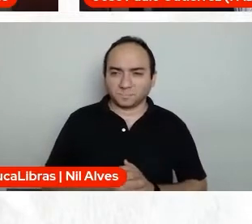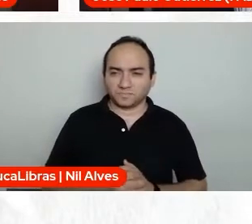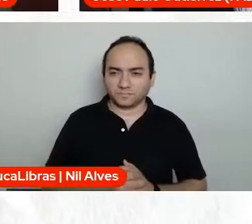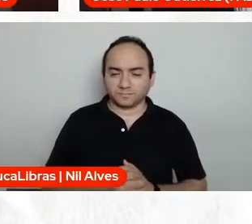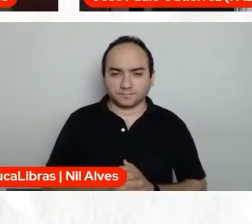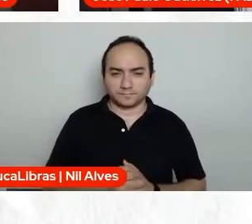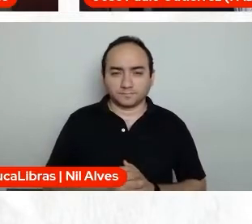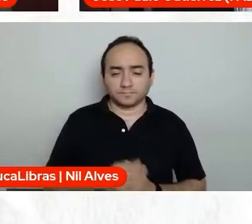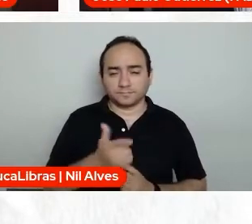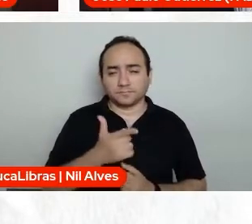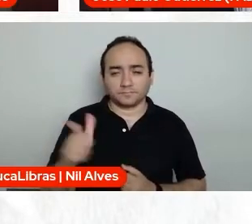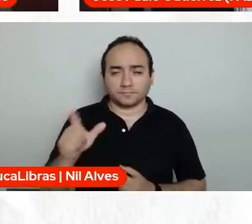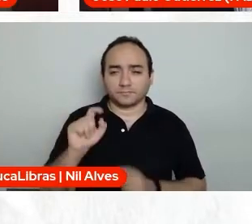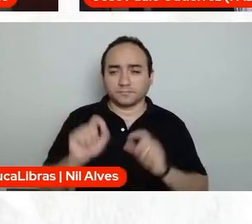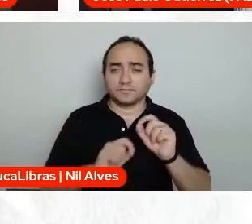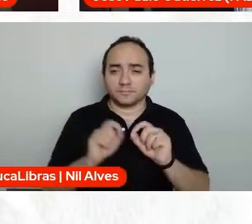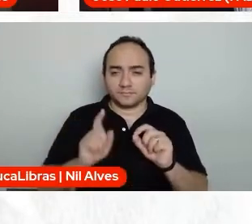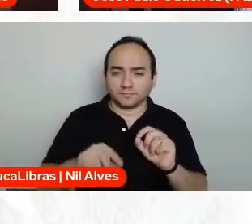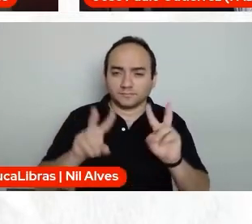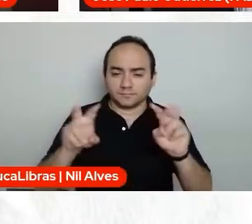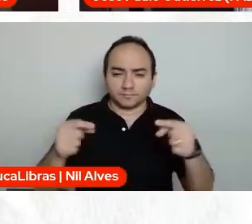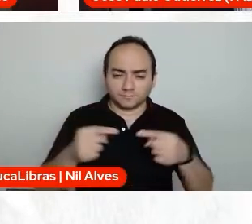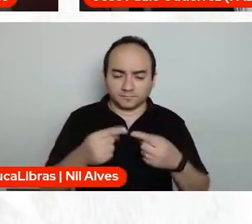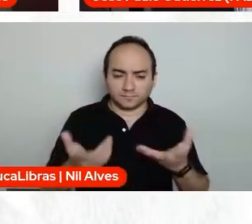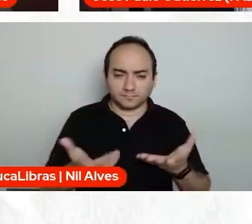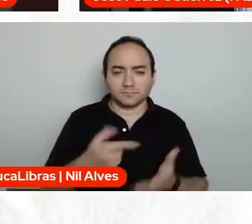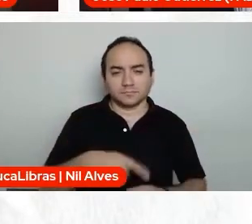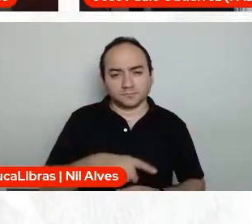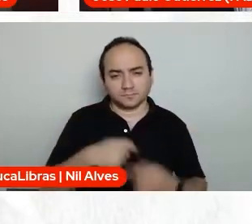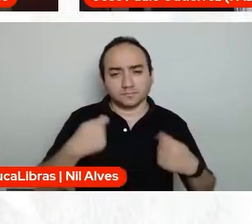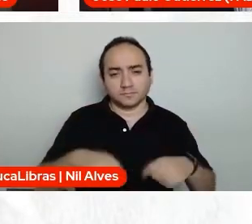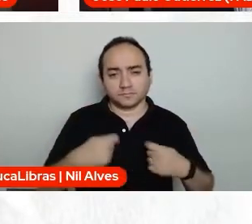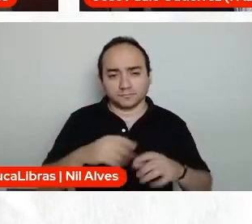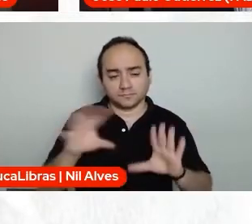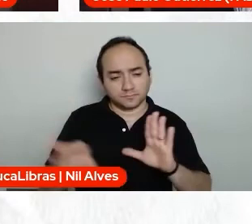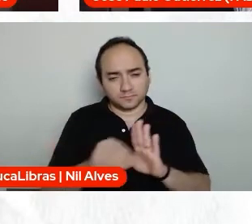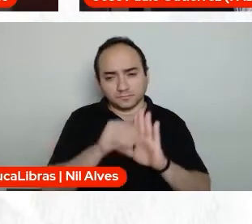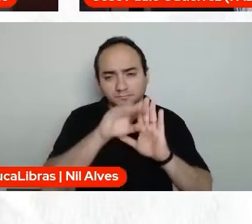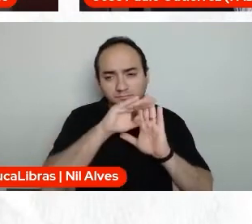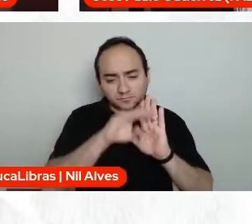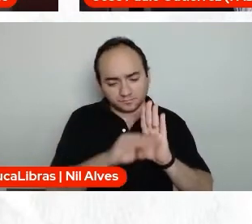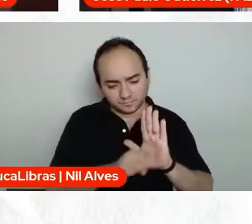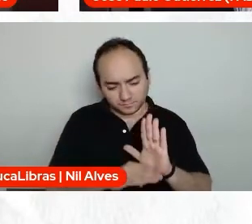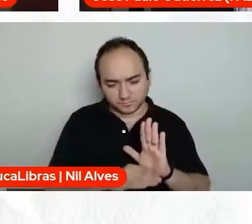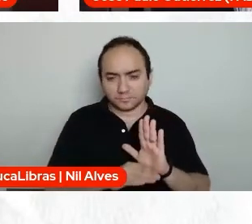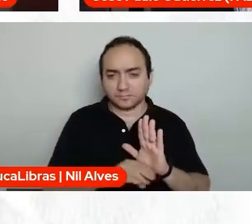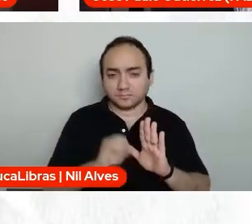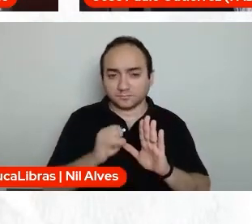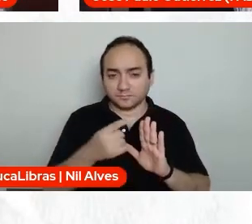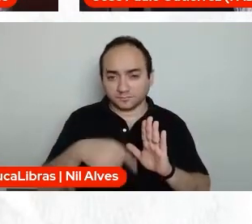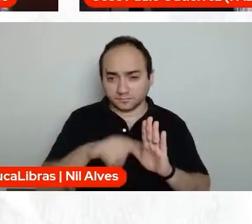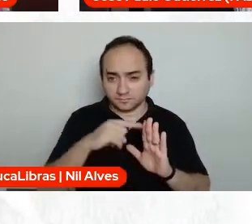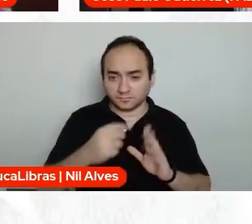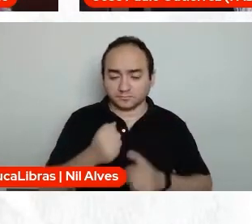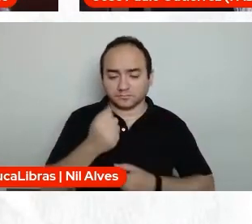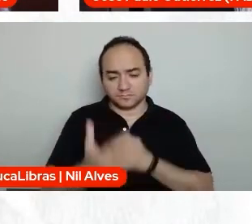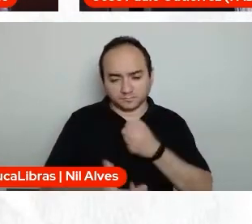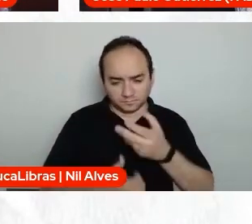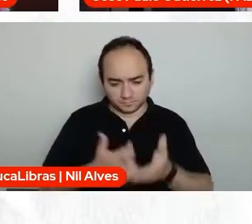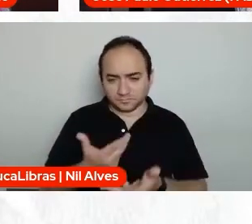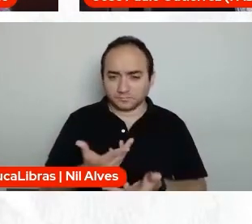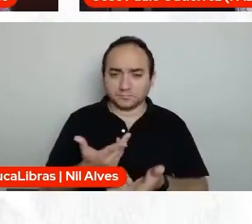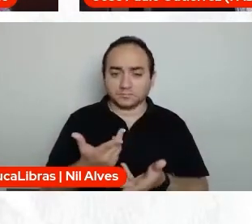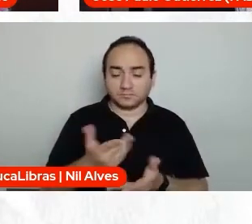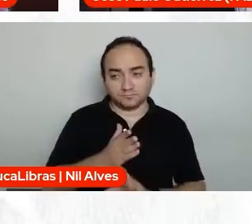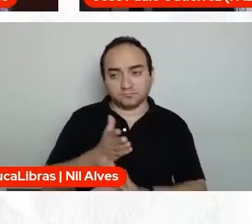Outras também que perpassam isso. Então, nós precisamos ocupar esses espaços. Se eles estão saindo da gente, a gente tem que ir